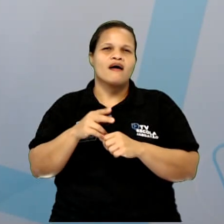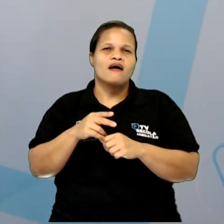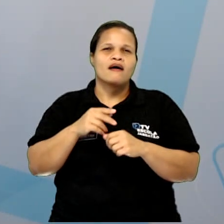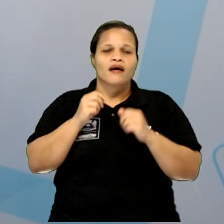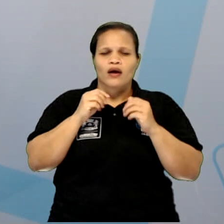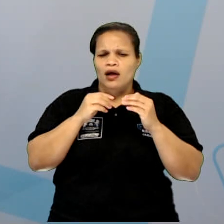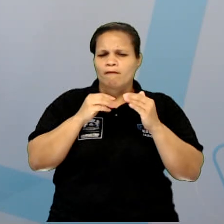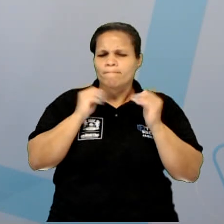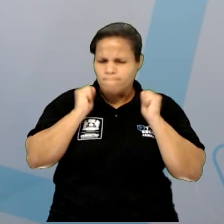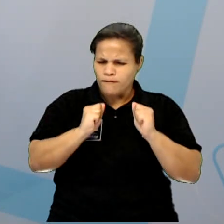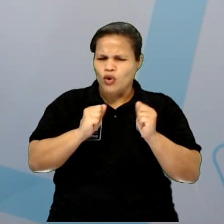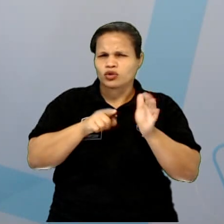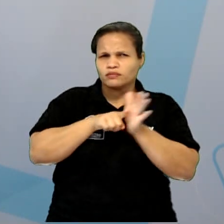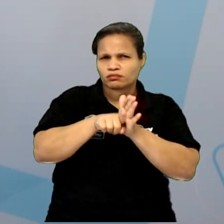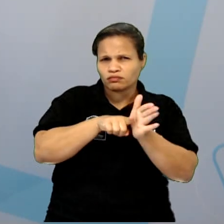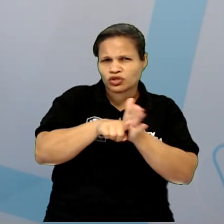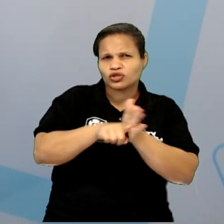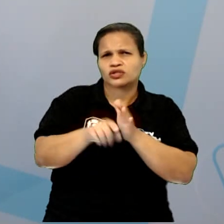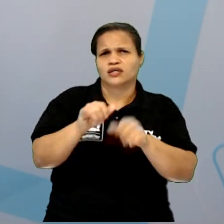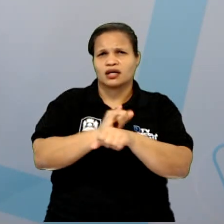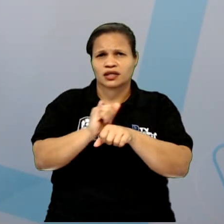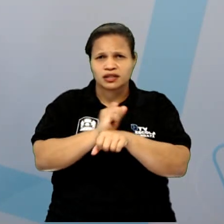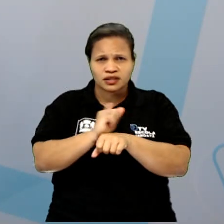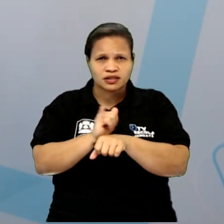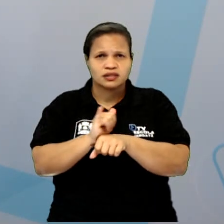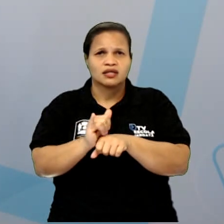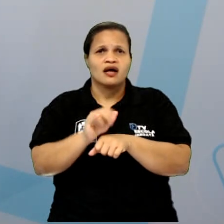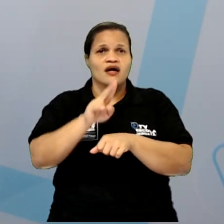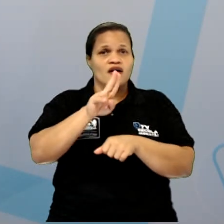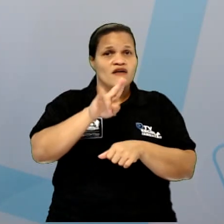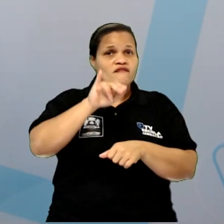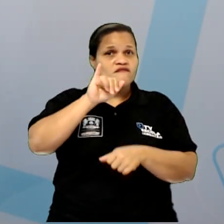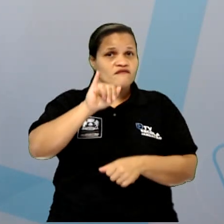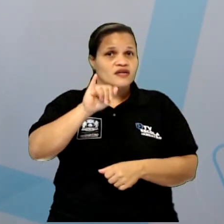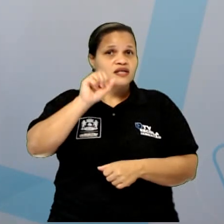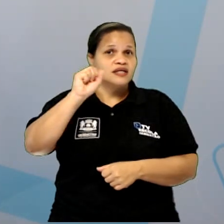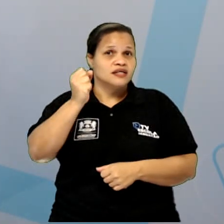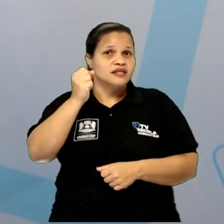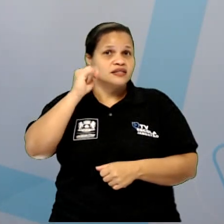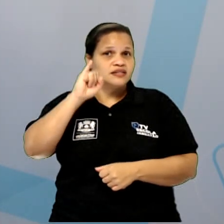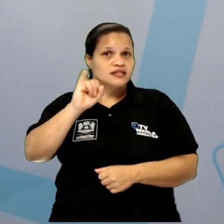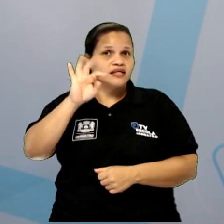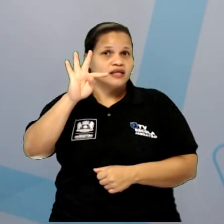Google Visita Virtual ao Paço do Frevo.